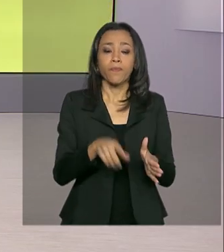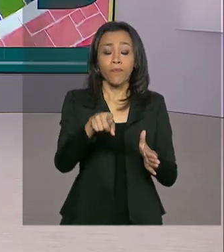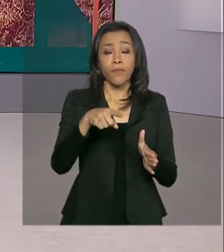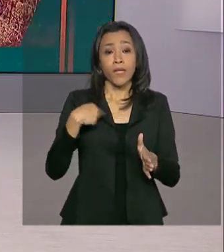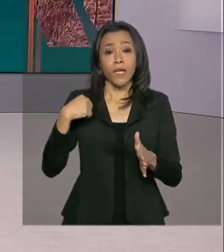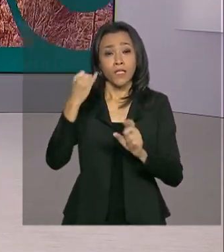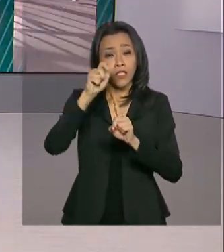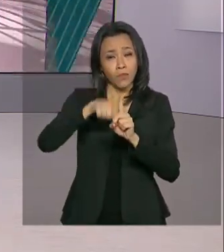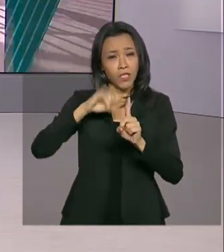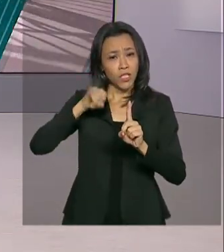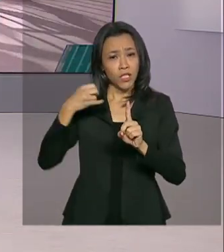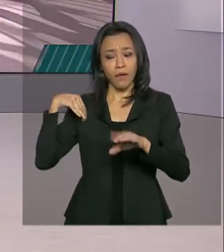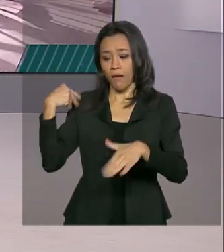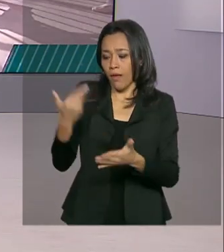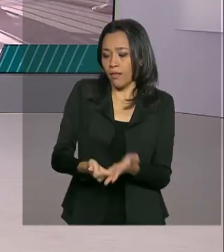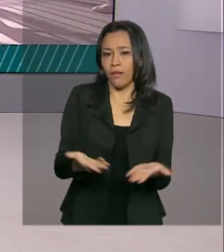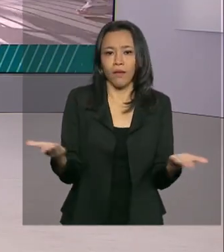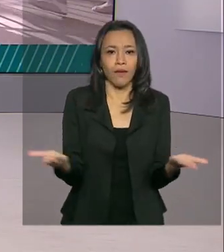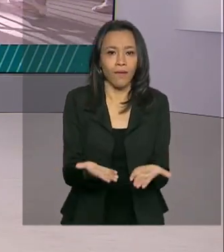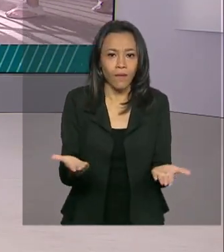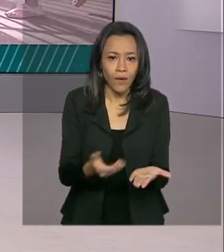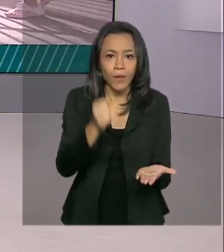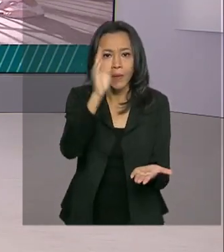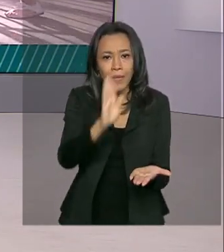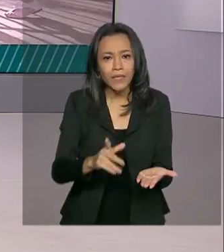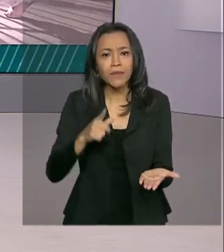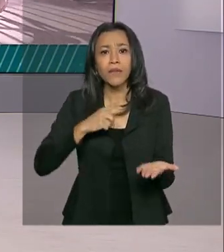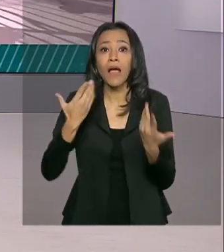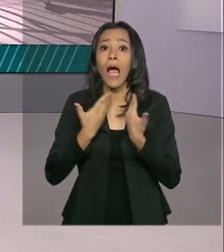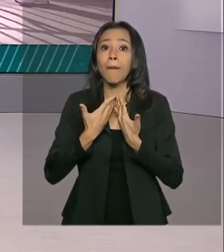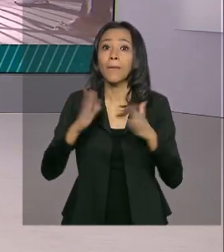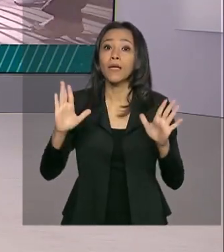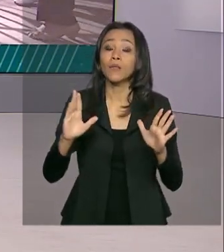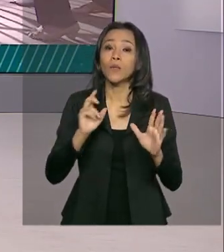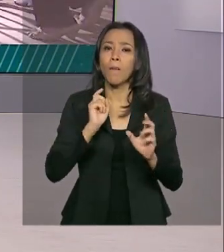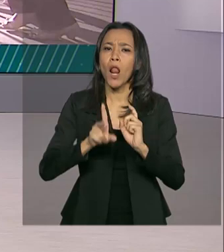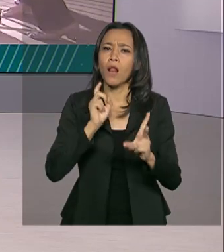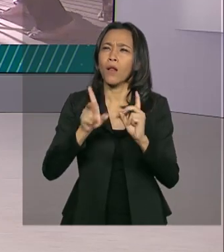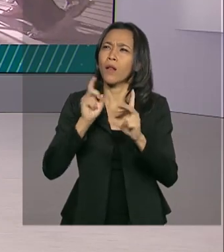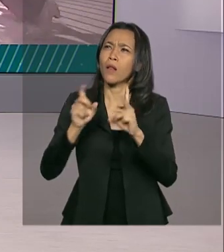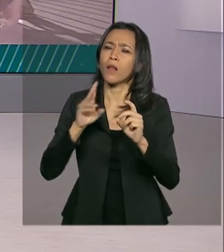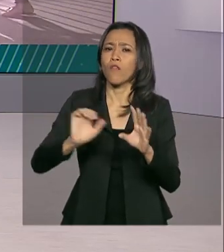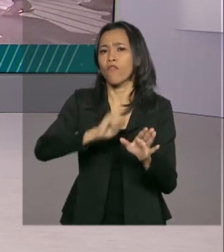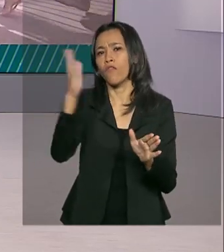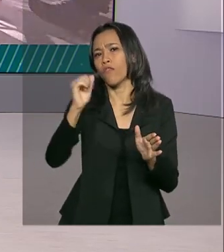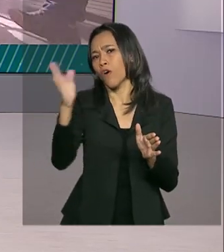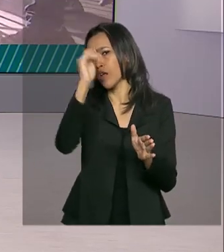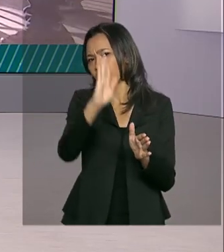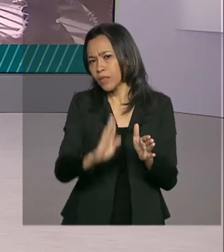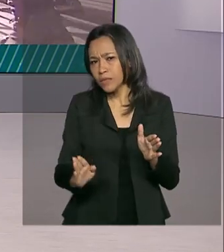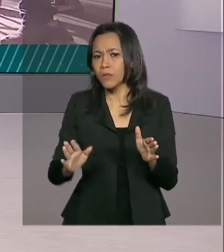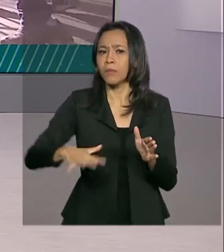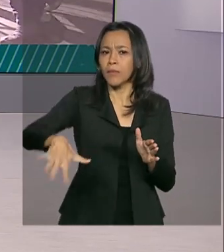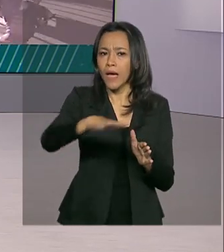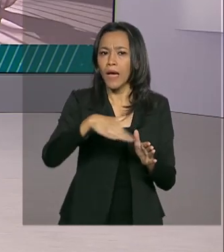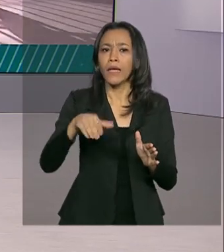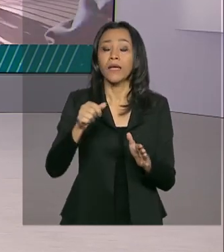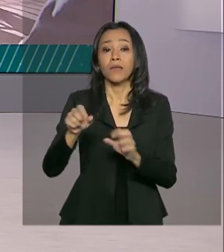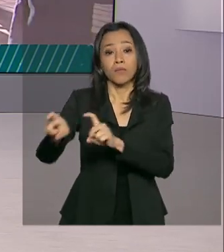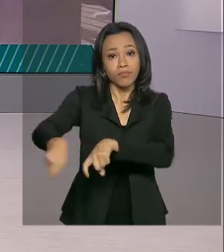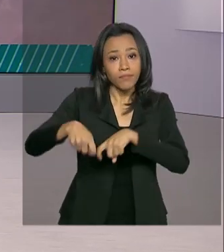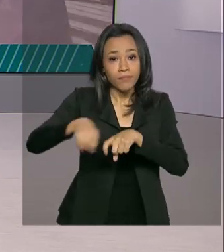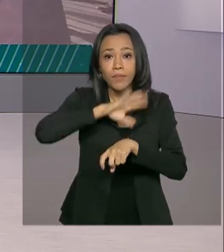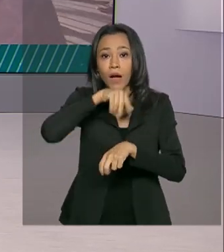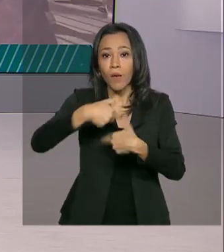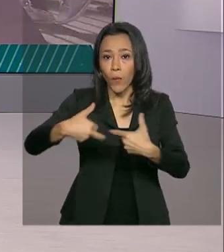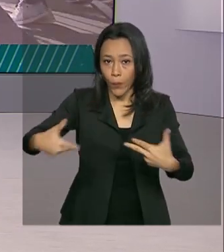até agora, o Brasil conquistou a abertura de mais de 60 mercados externos para produtos agropecuários. E mesmo durante a